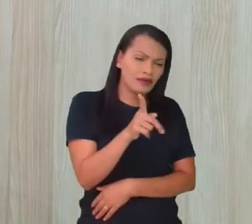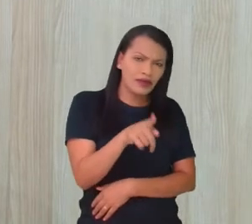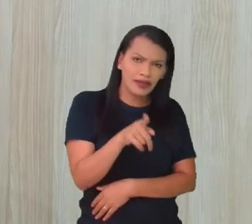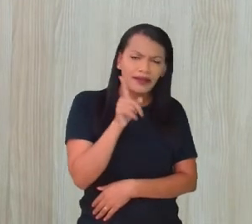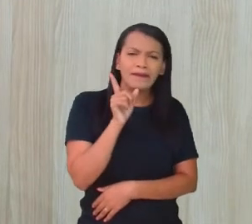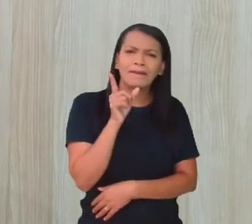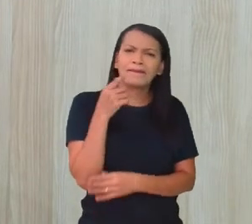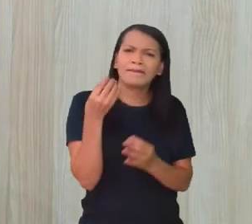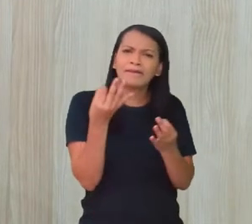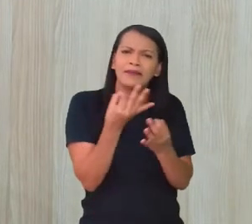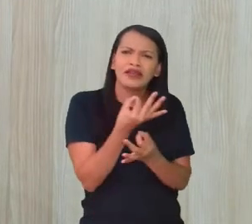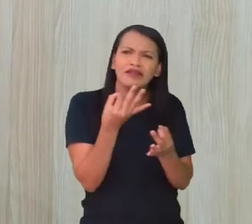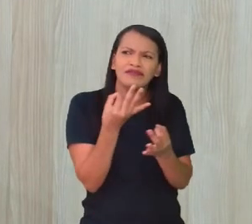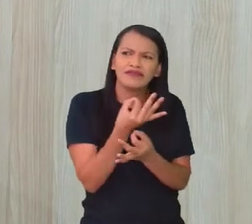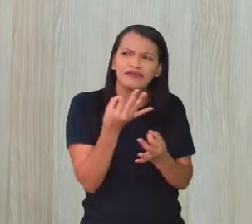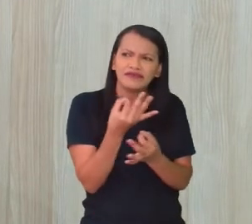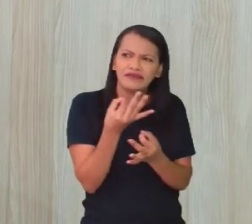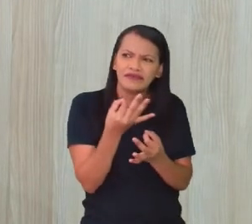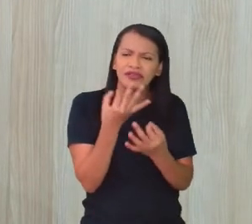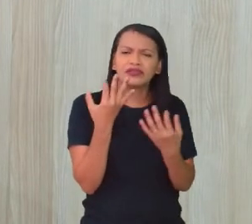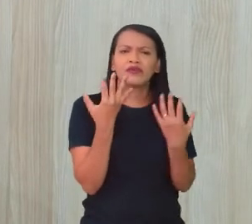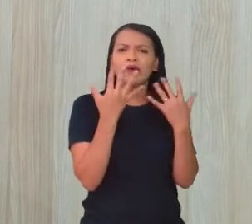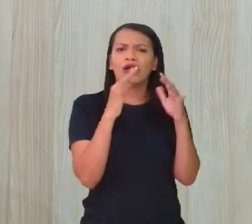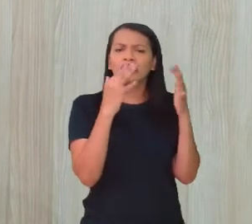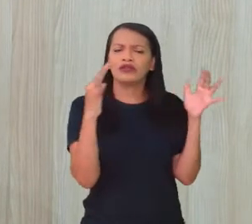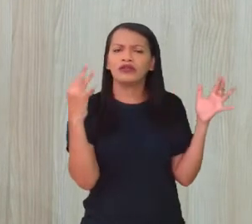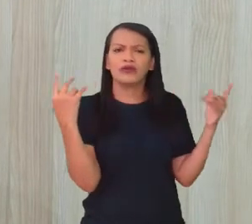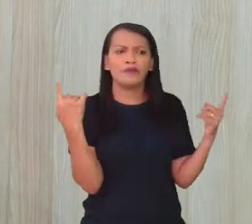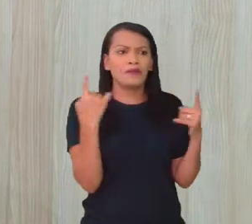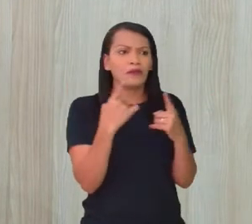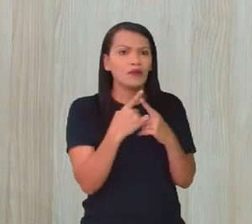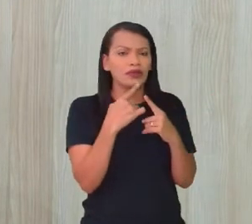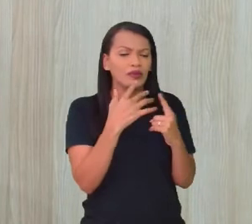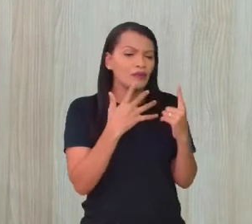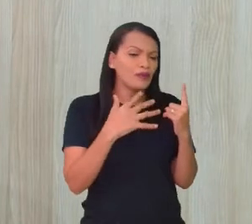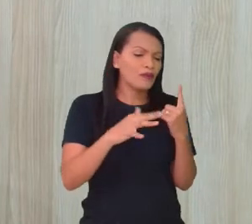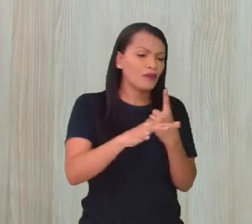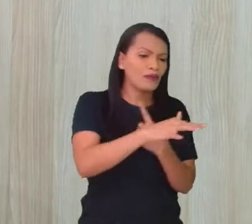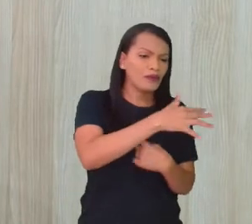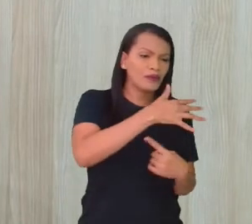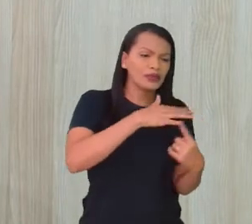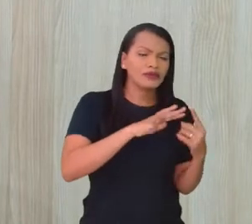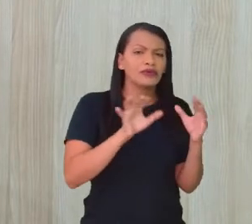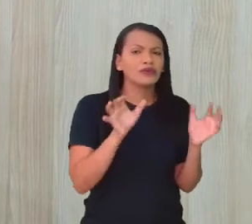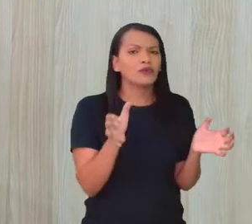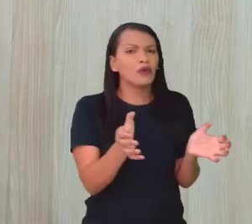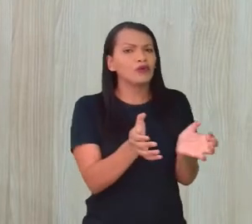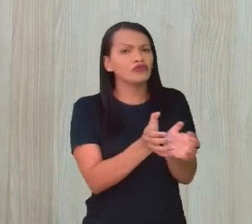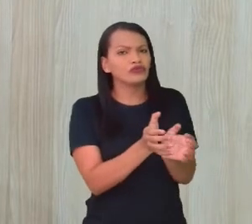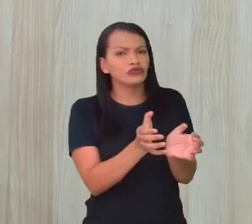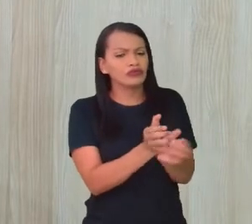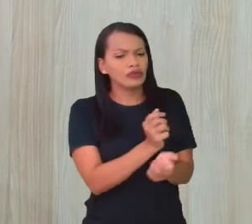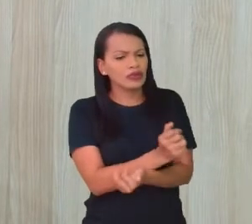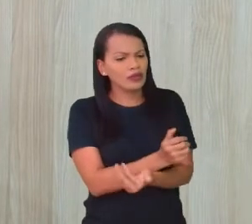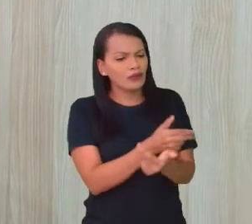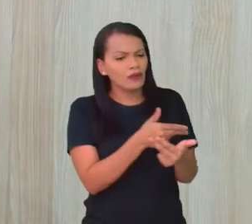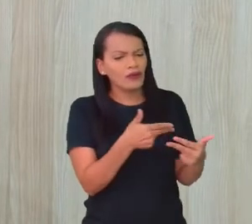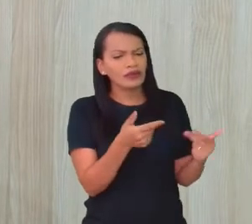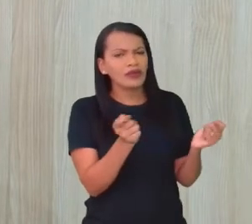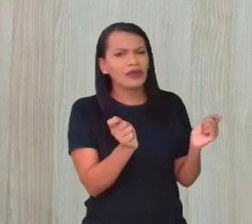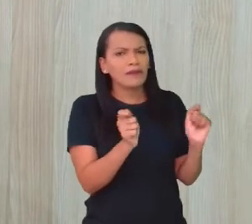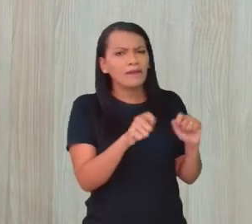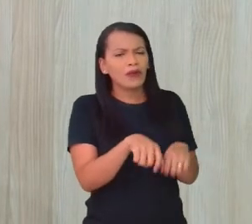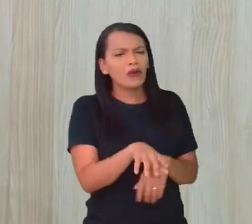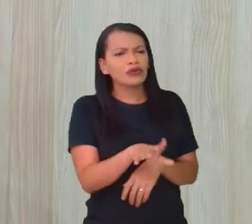perfeito essa natureza. Porque esse meio ambiente, né? Esse conjunto de condições aí que a gente